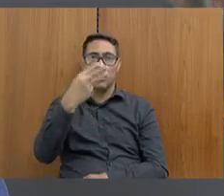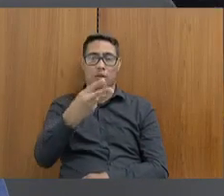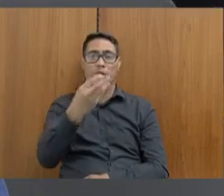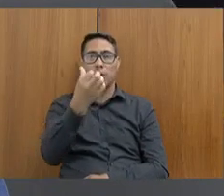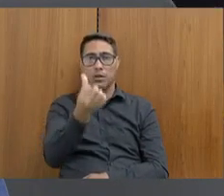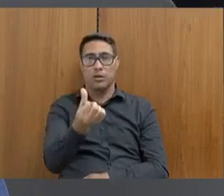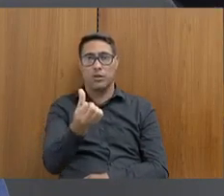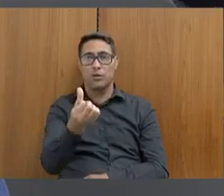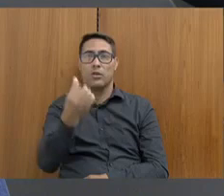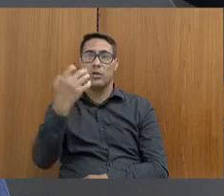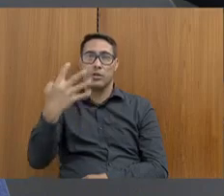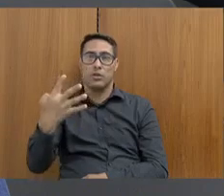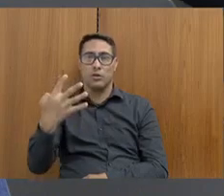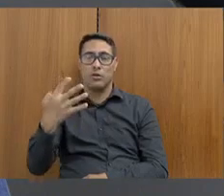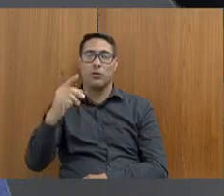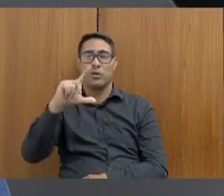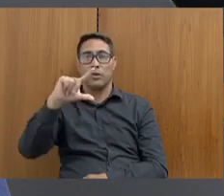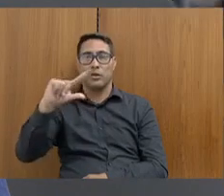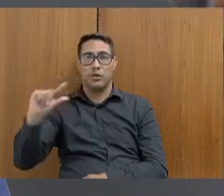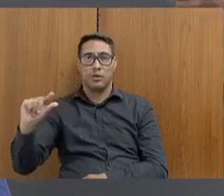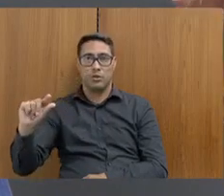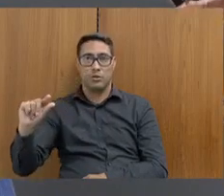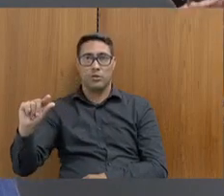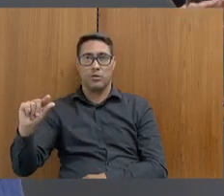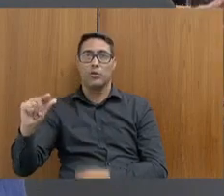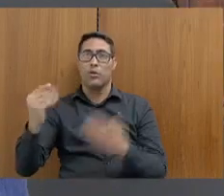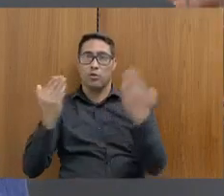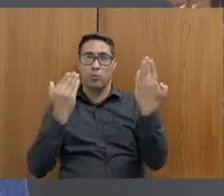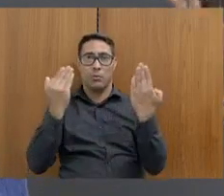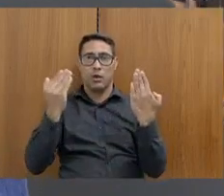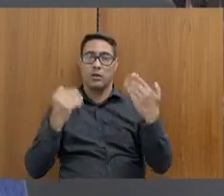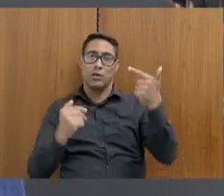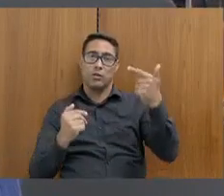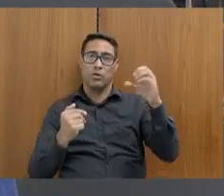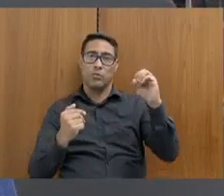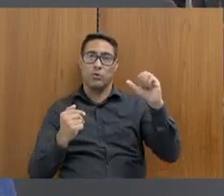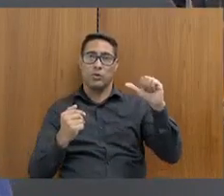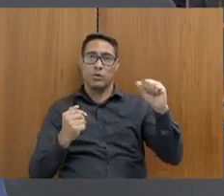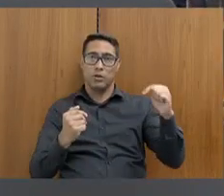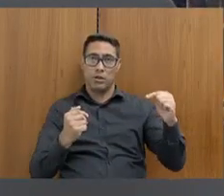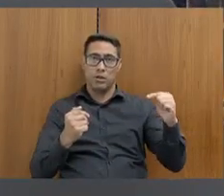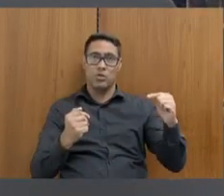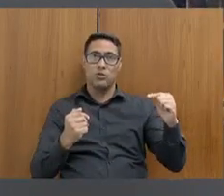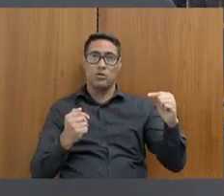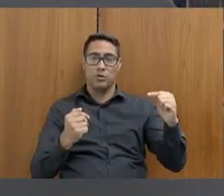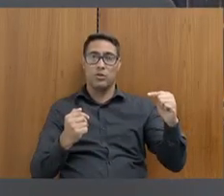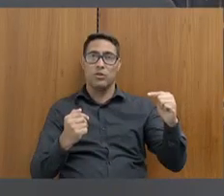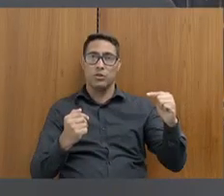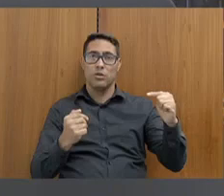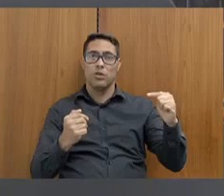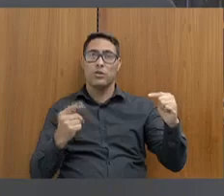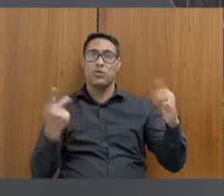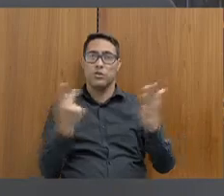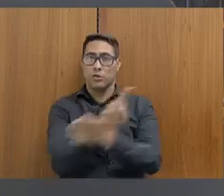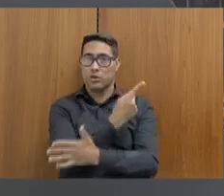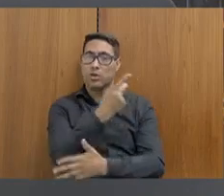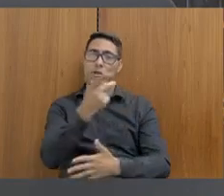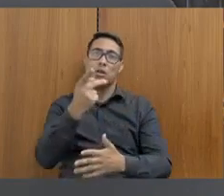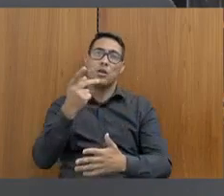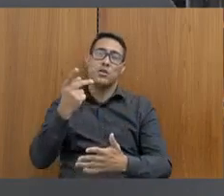364 redução, mas, comparado a 2017, uma redução enorme de feminicídios